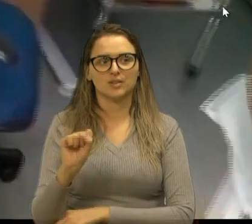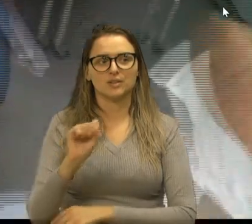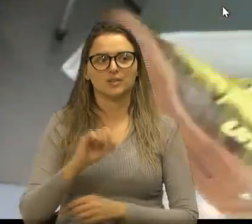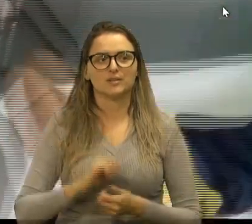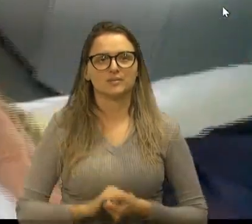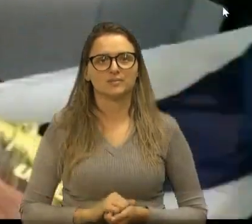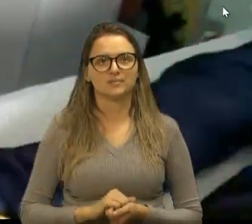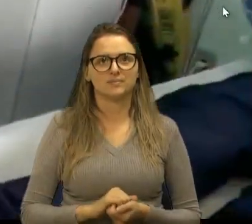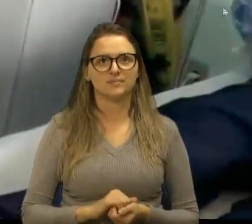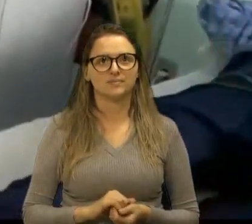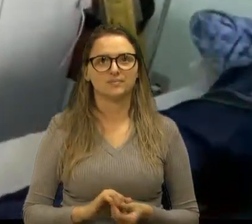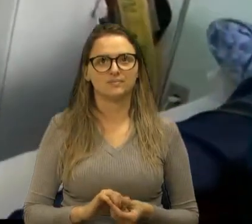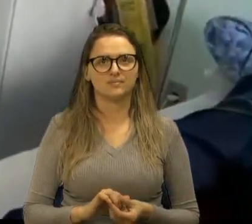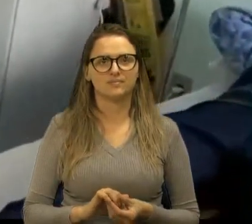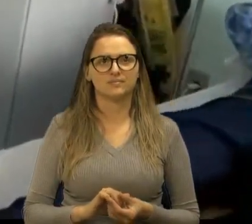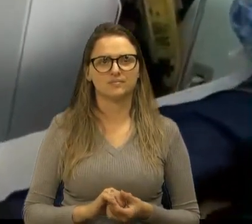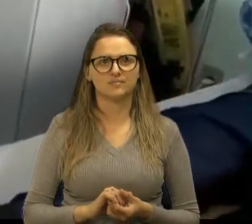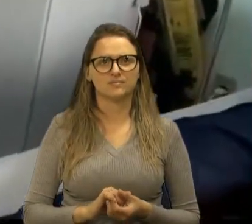também.